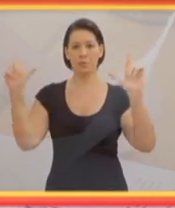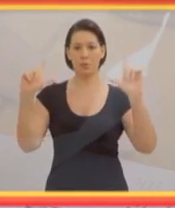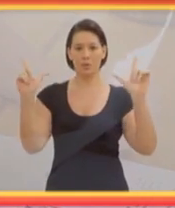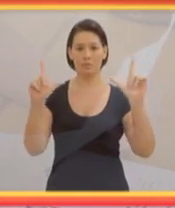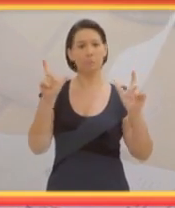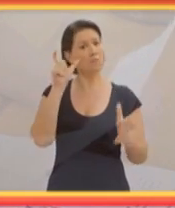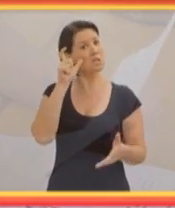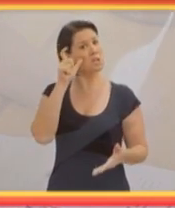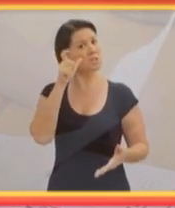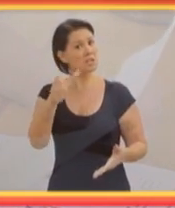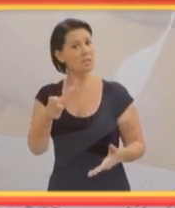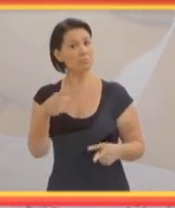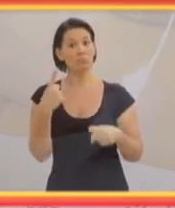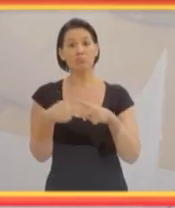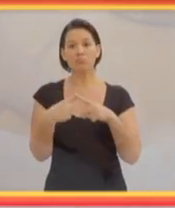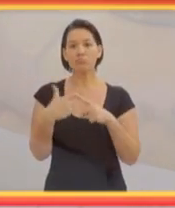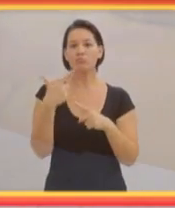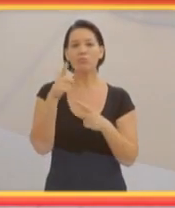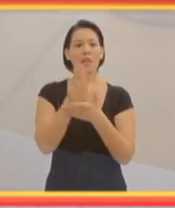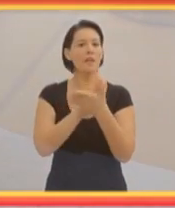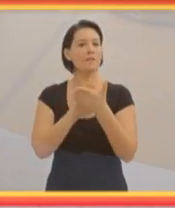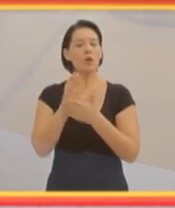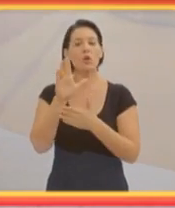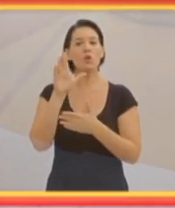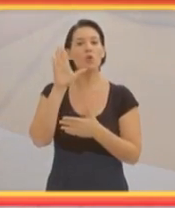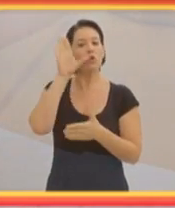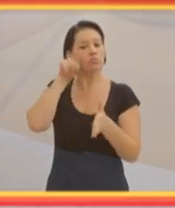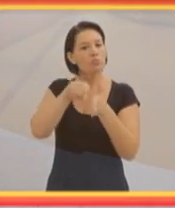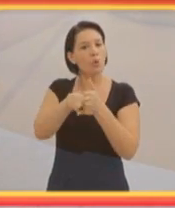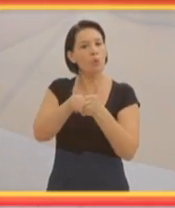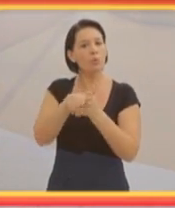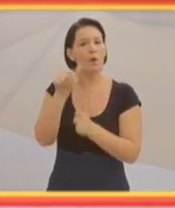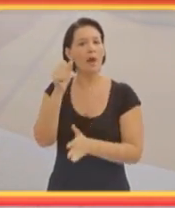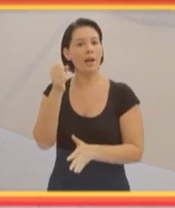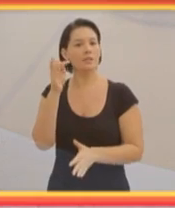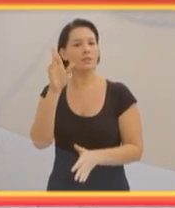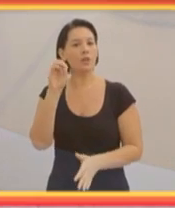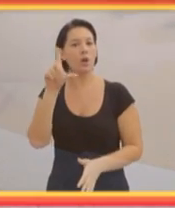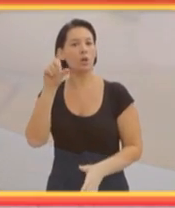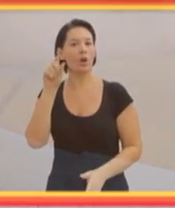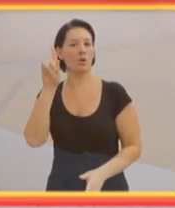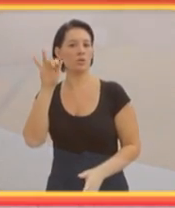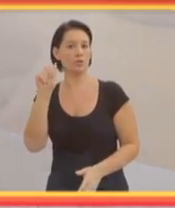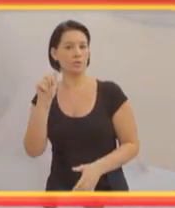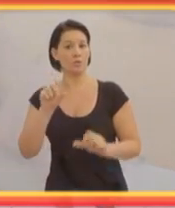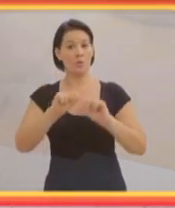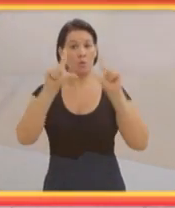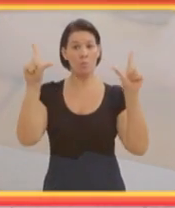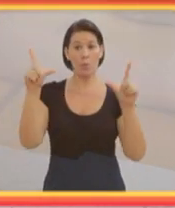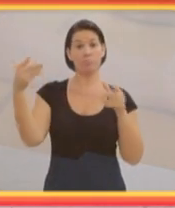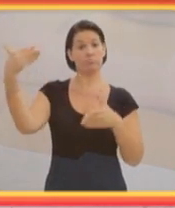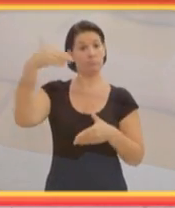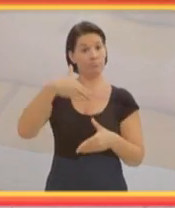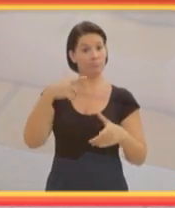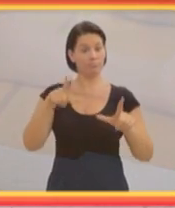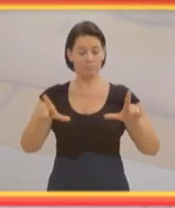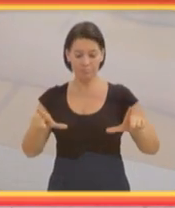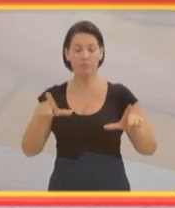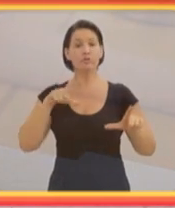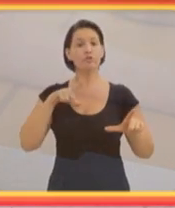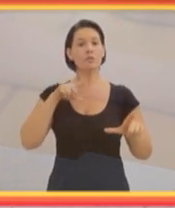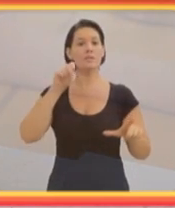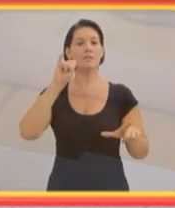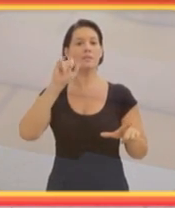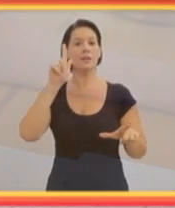nascimento do programa. Interessante porque não teve uma consulta astrológica e o programa veio